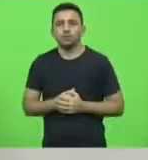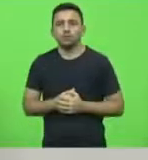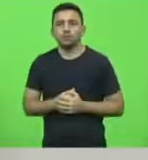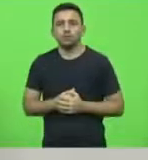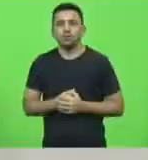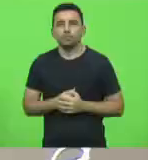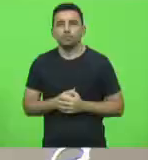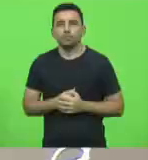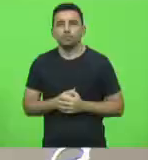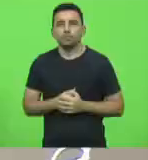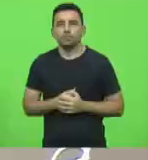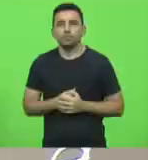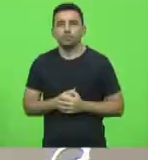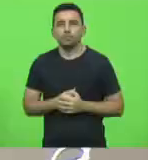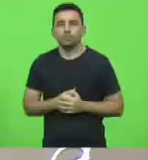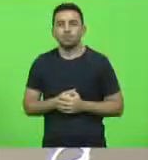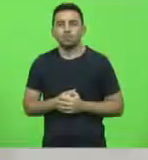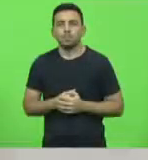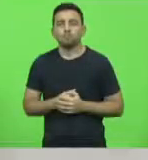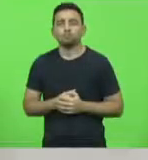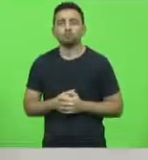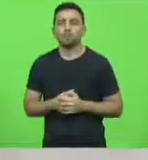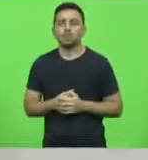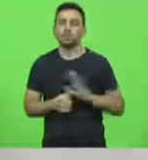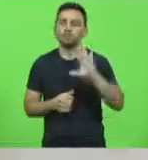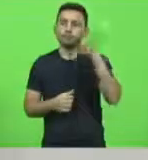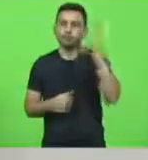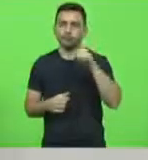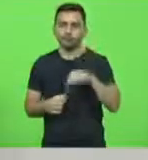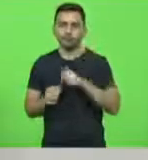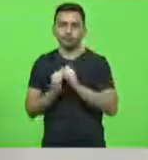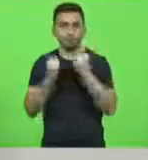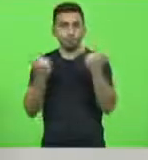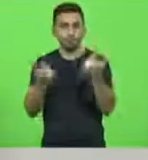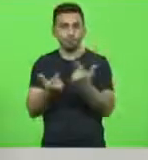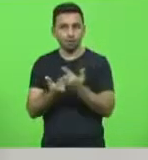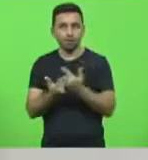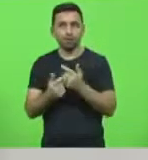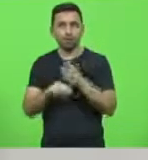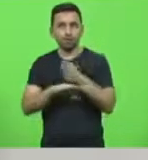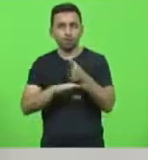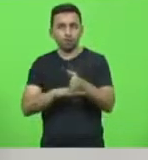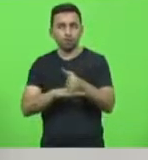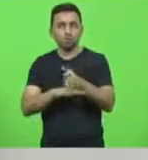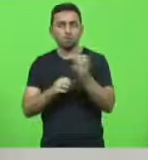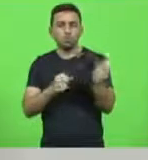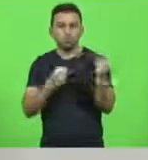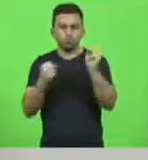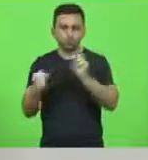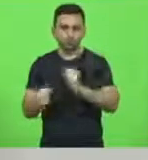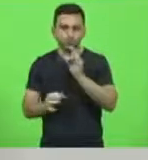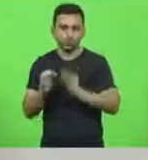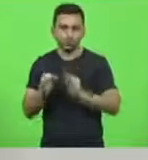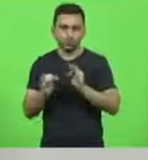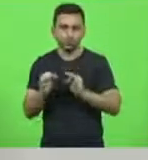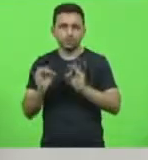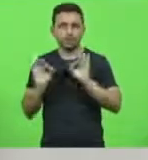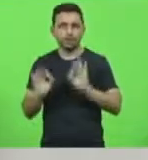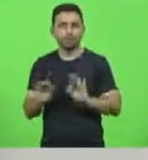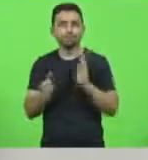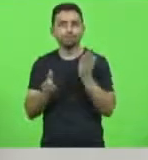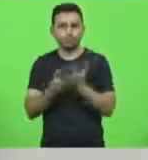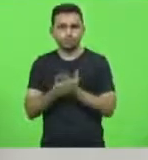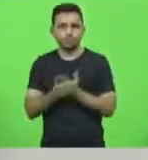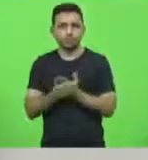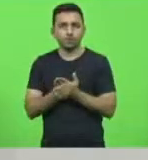Mais 5 minutos, V. Exª. Foi quando a Assembleia bateu as portas do Poder Judiciário, de maneira correta, com o devido recurso. Além